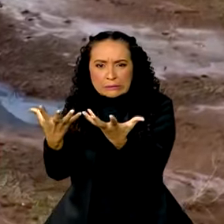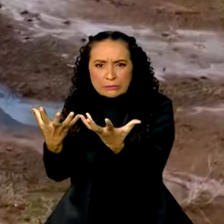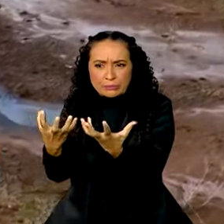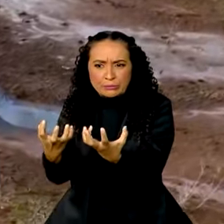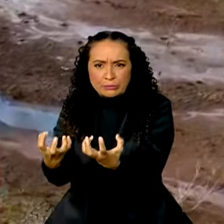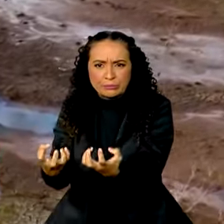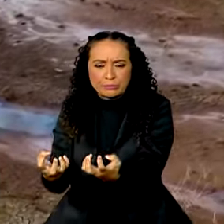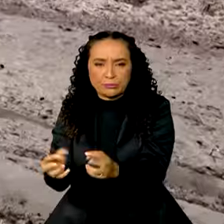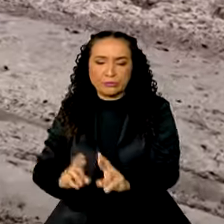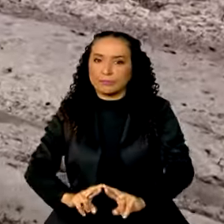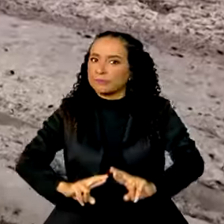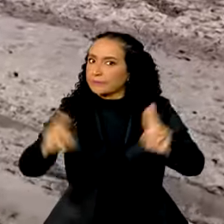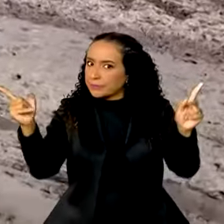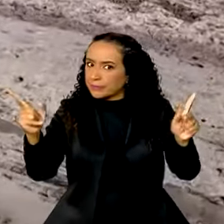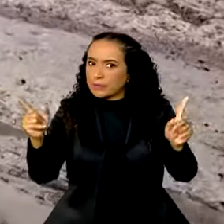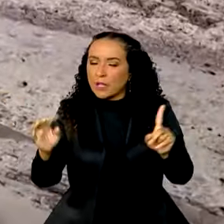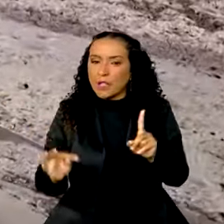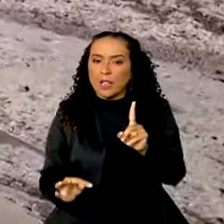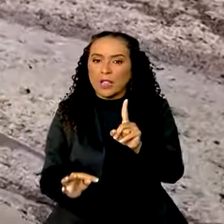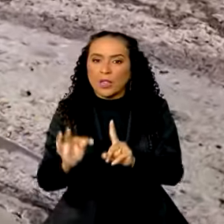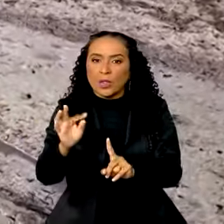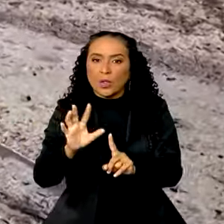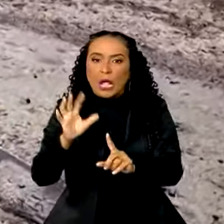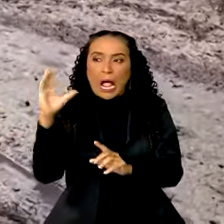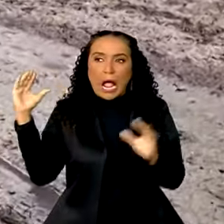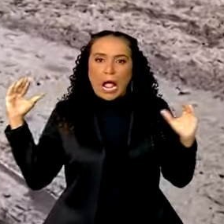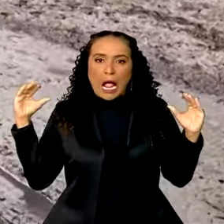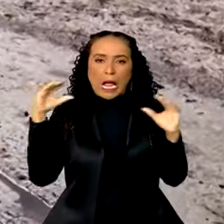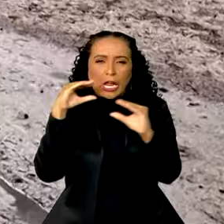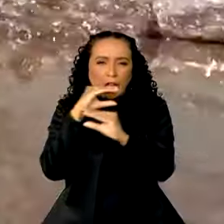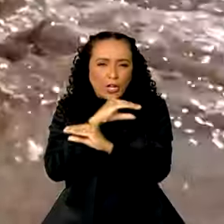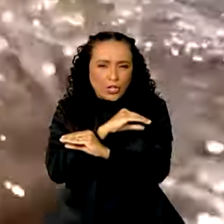oposto, um aumento gradual nas ondas de calor.